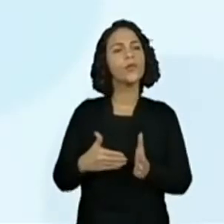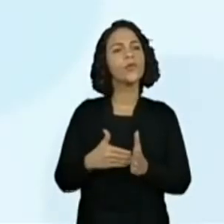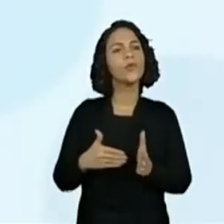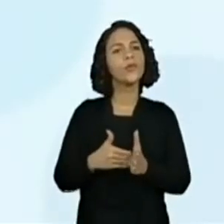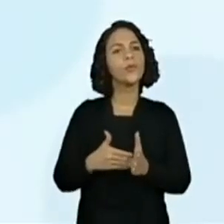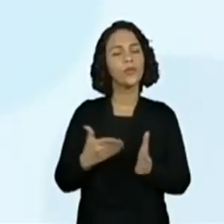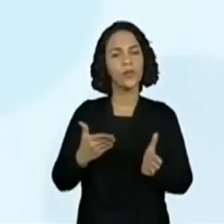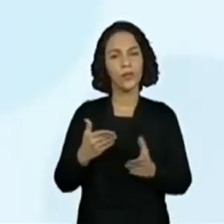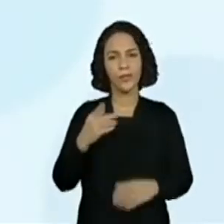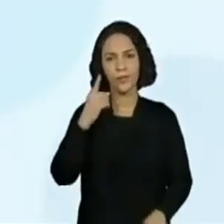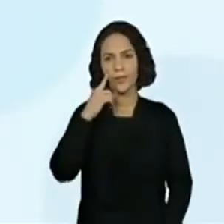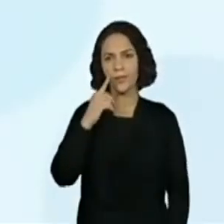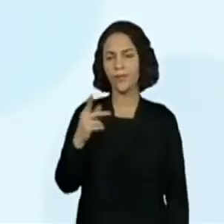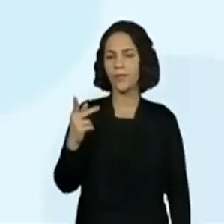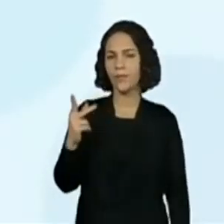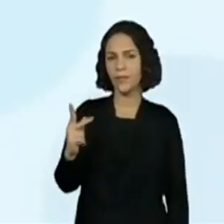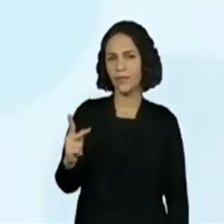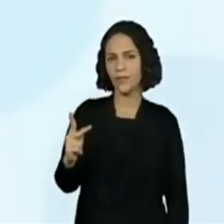Pendurada.